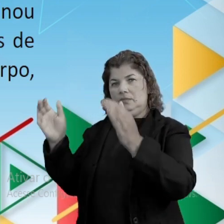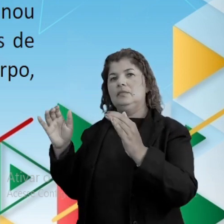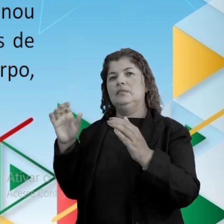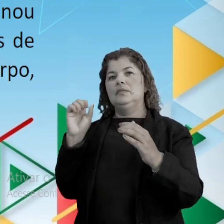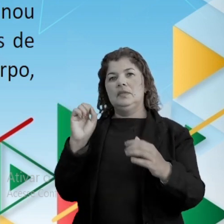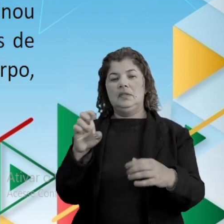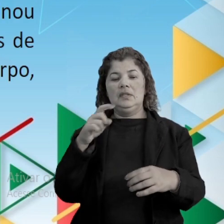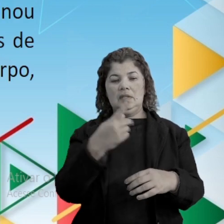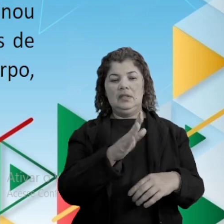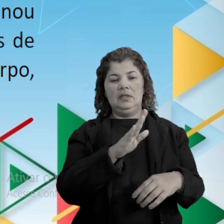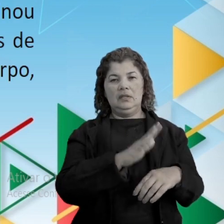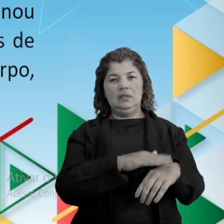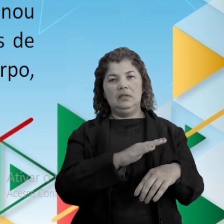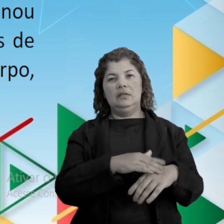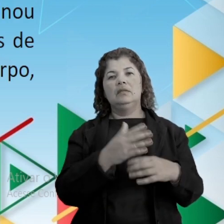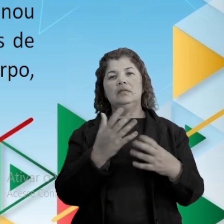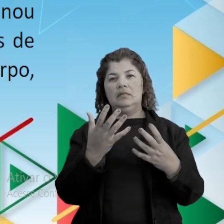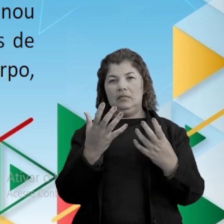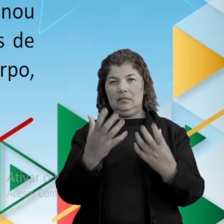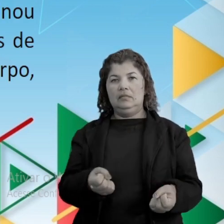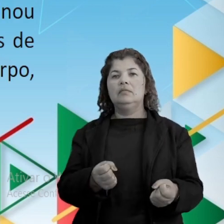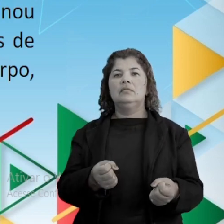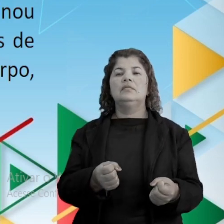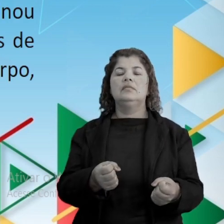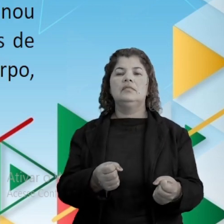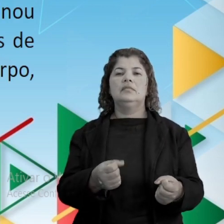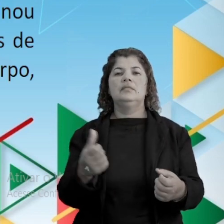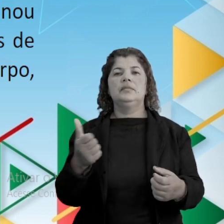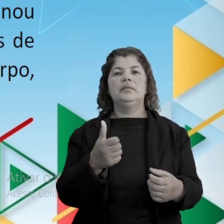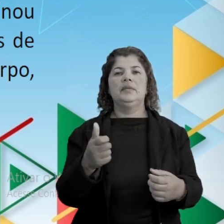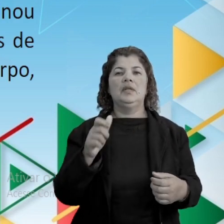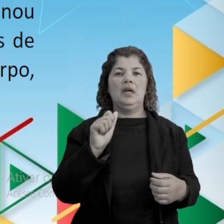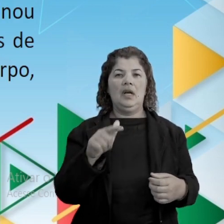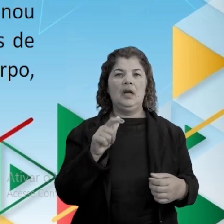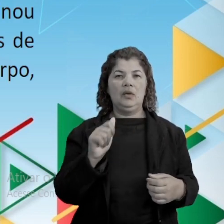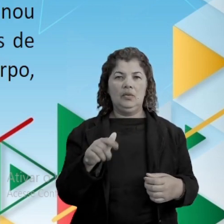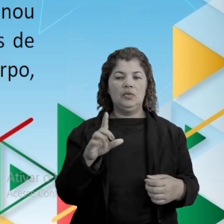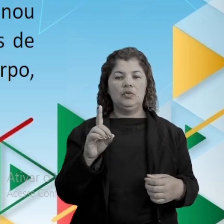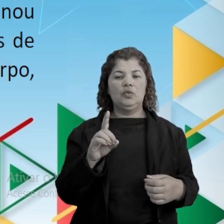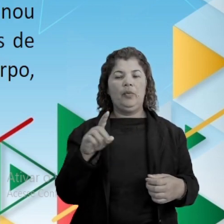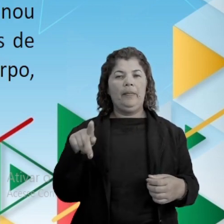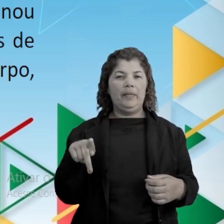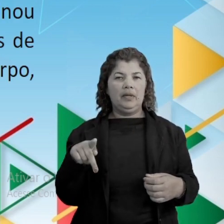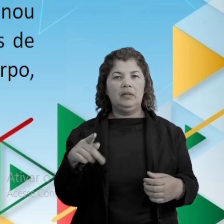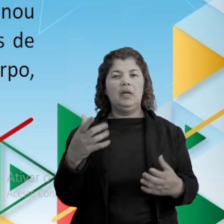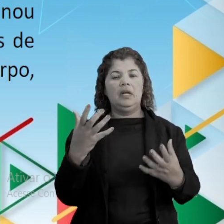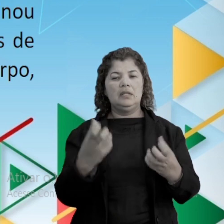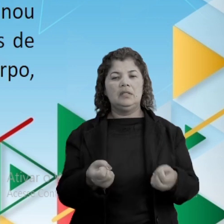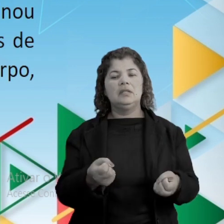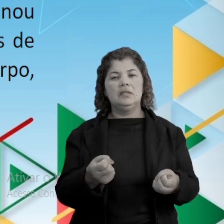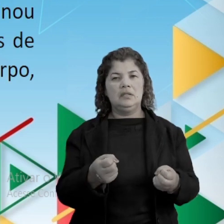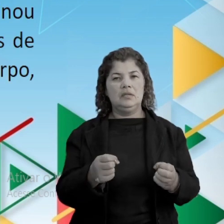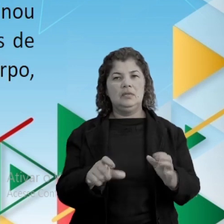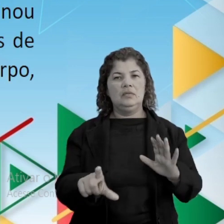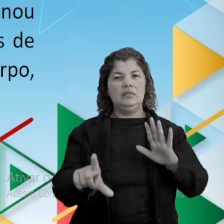cumpra-se. Em 1 de agosto, D. Pedro acendeu um decreto que declarava